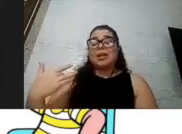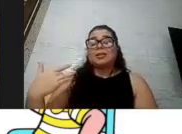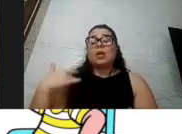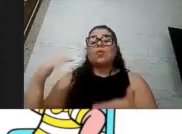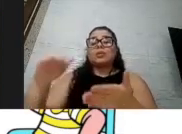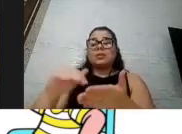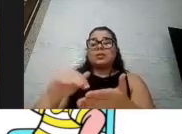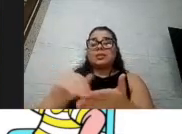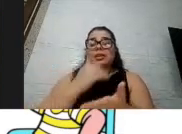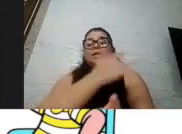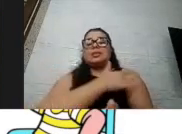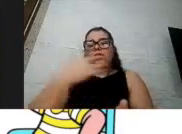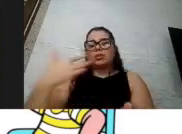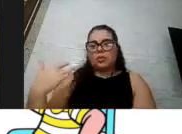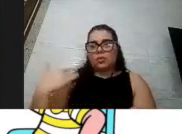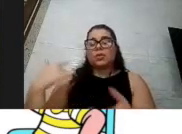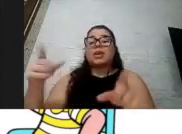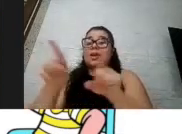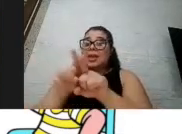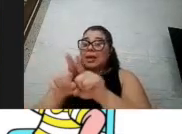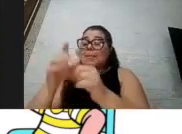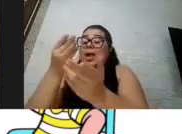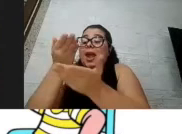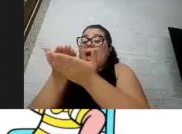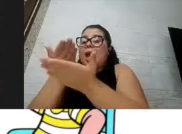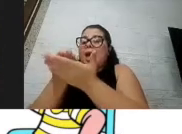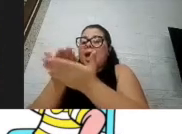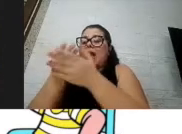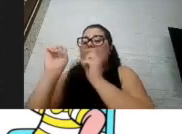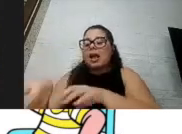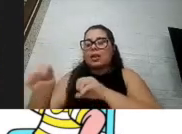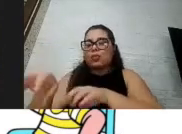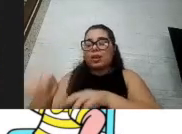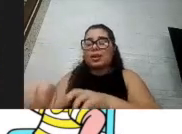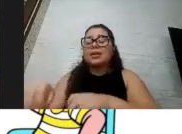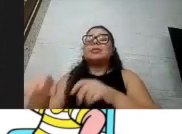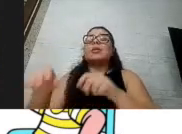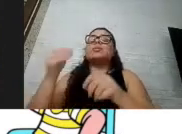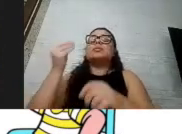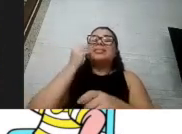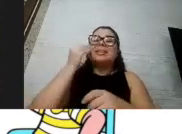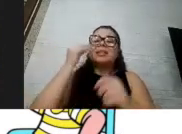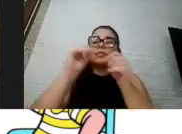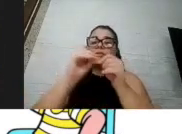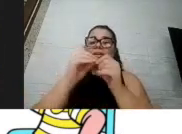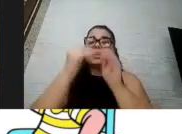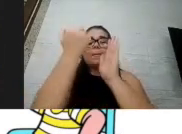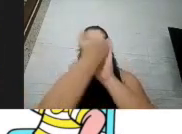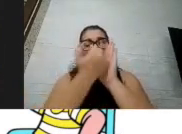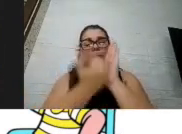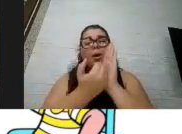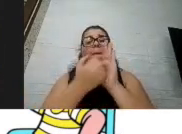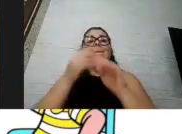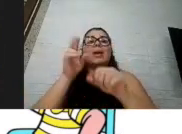tentando formular protocolos que funcionem e que protejam tanto as crianças, os adolescentes e os